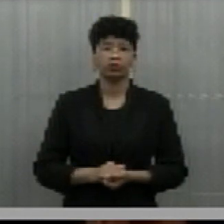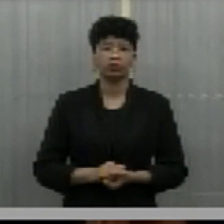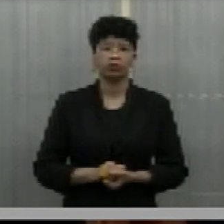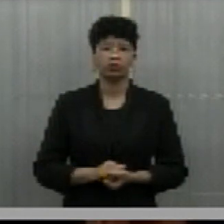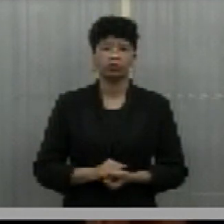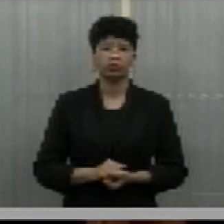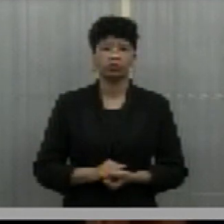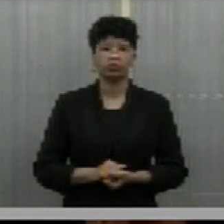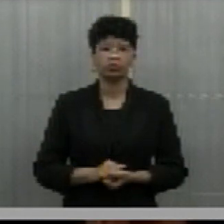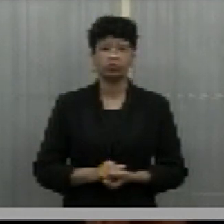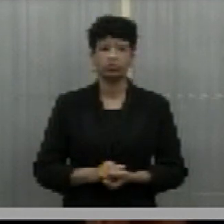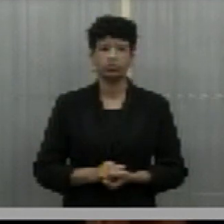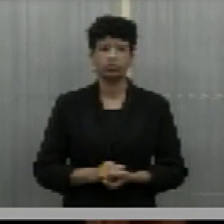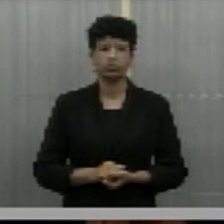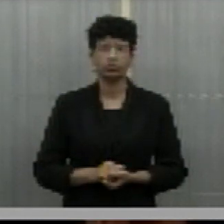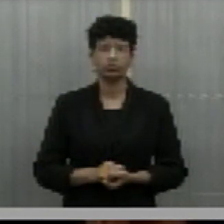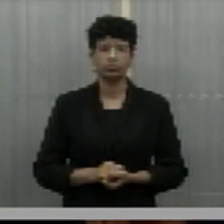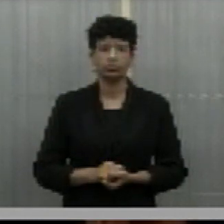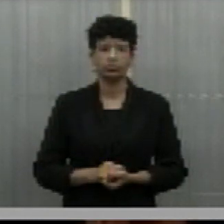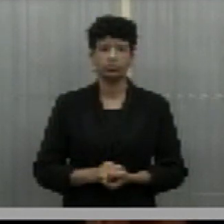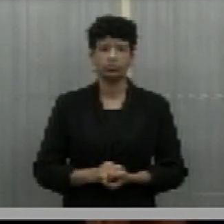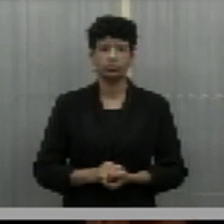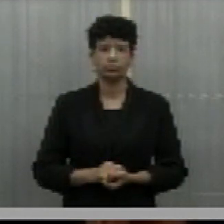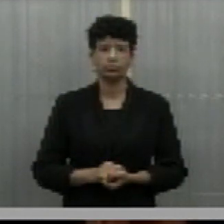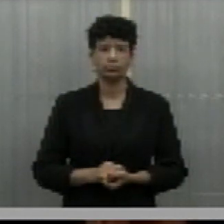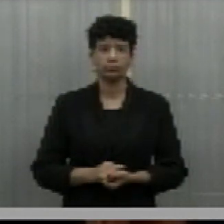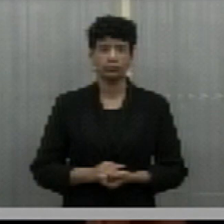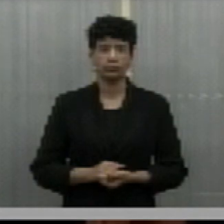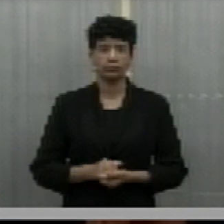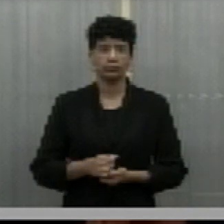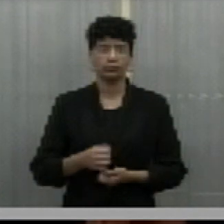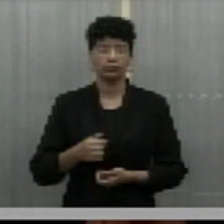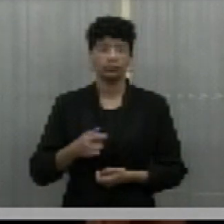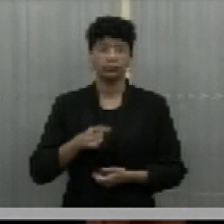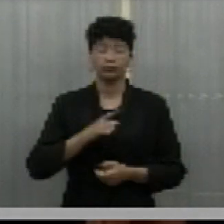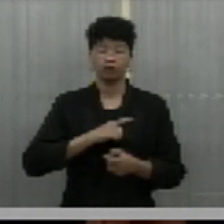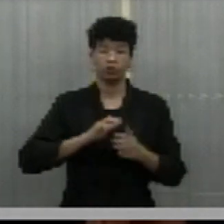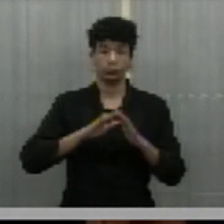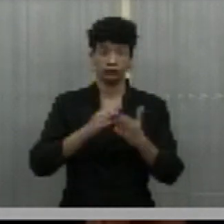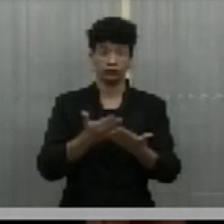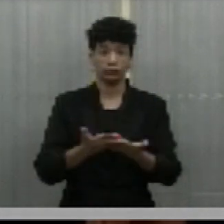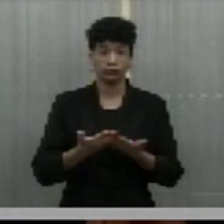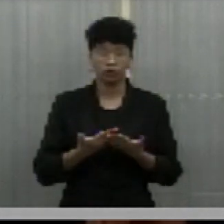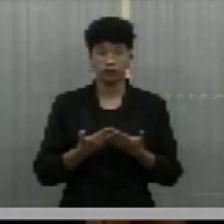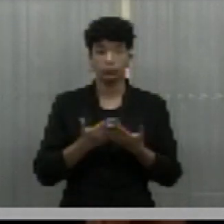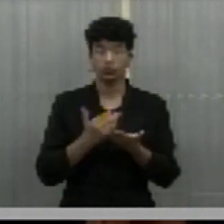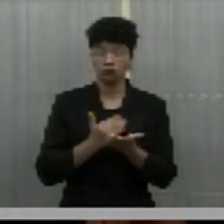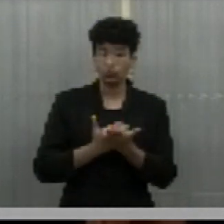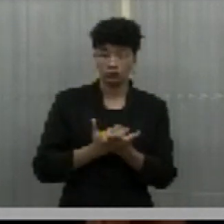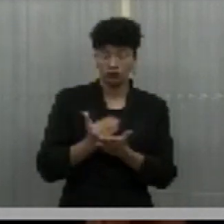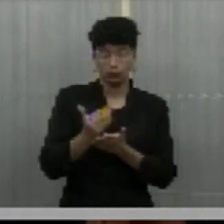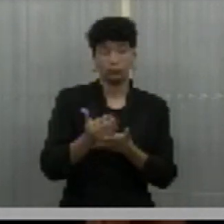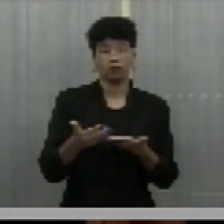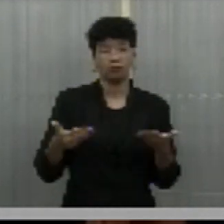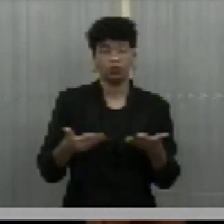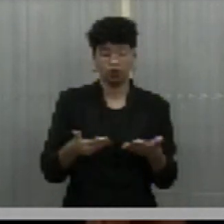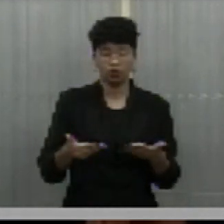E lá, senhor presidente, nós tiramos aqui um requerimento que vai ser dado a entrada nessa casa